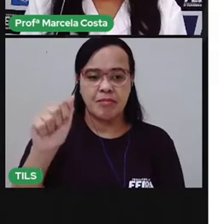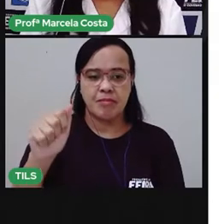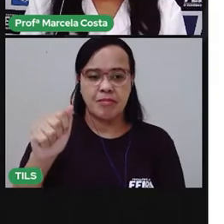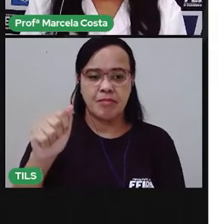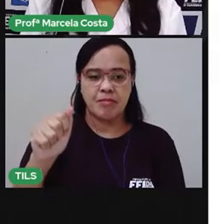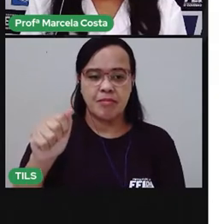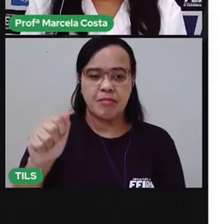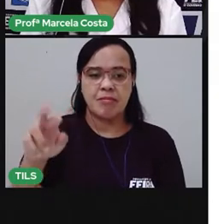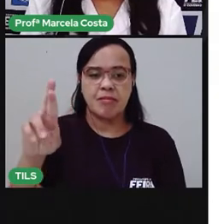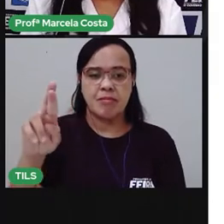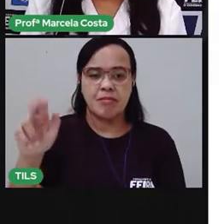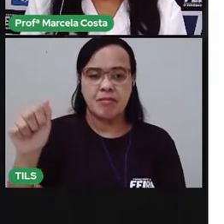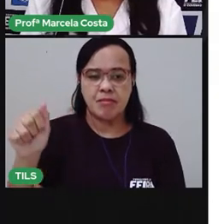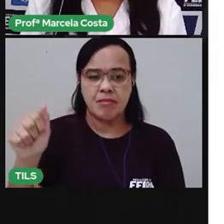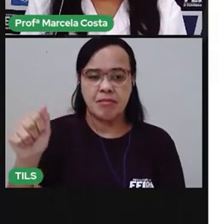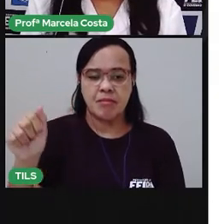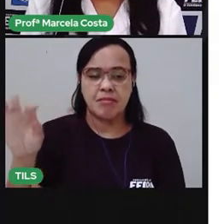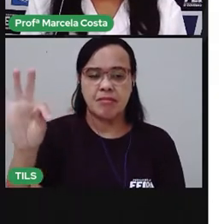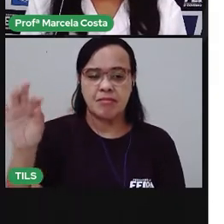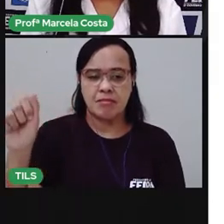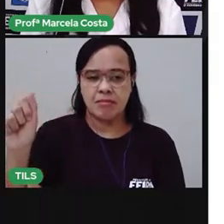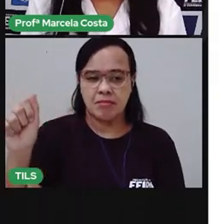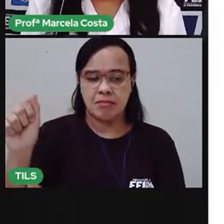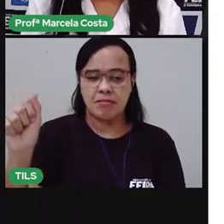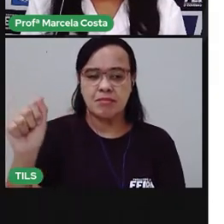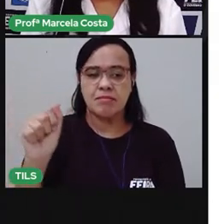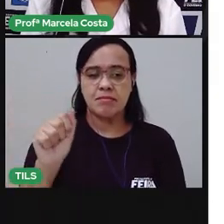Ba-ra-ta.